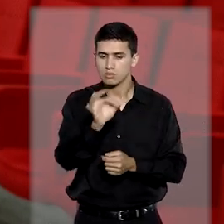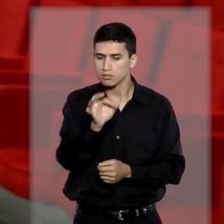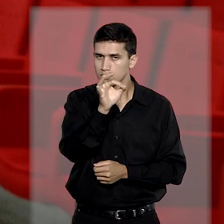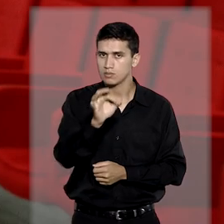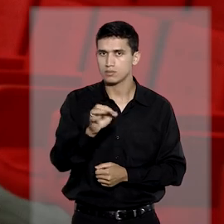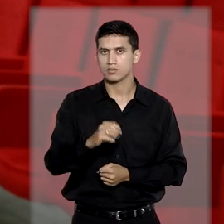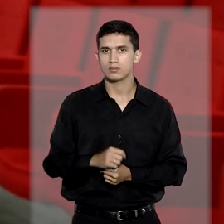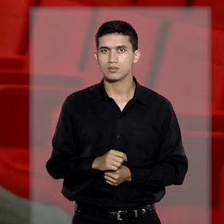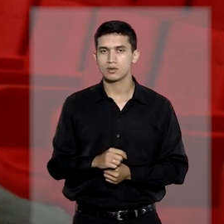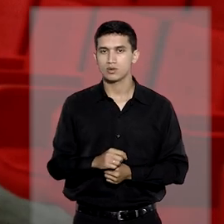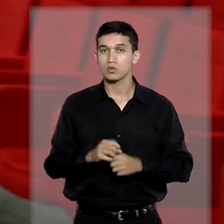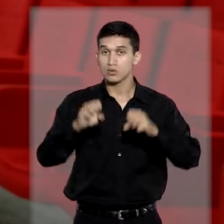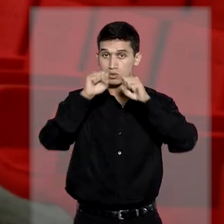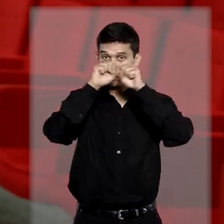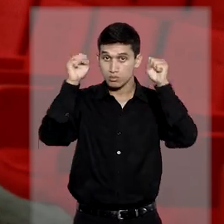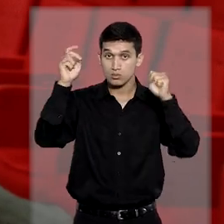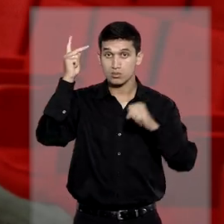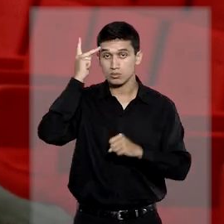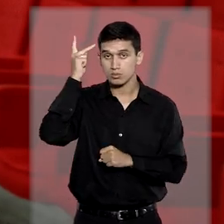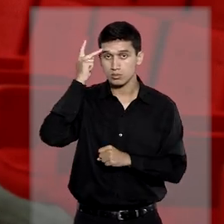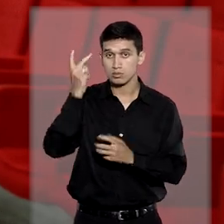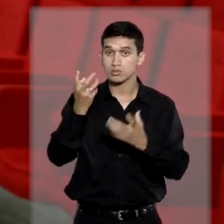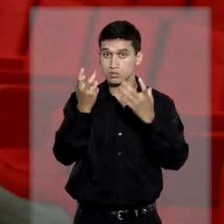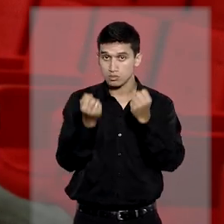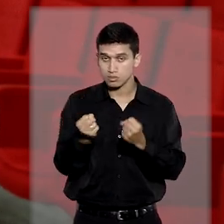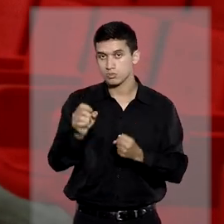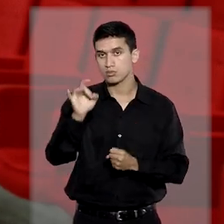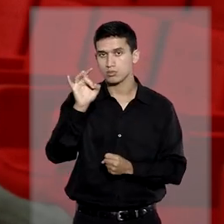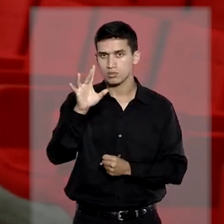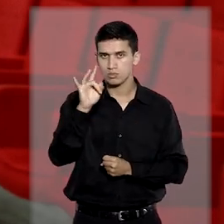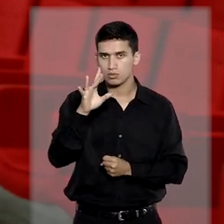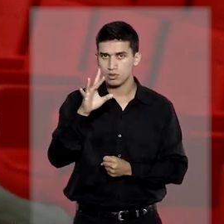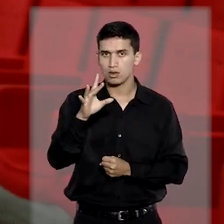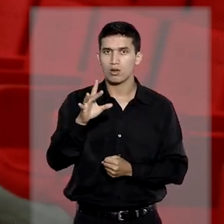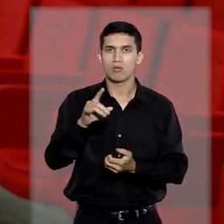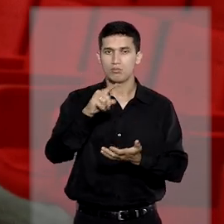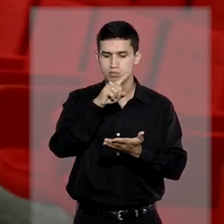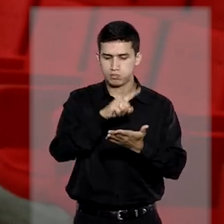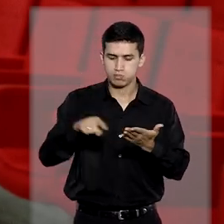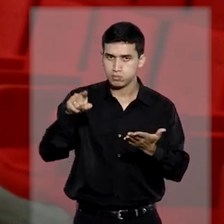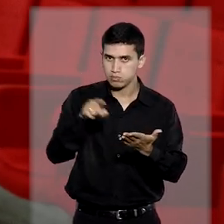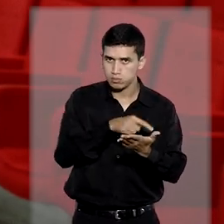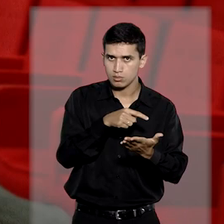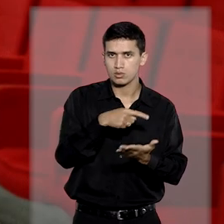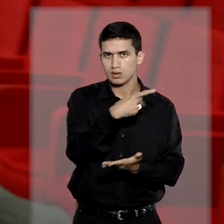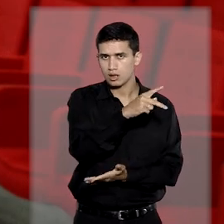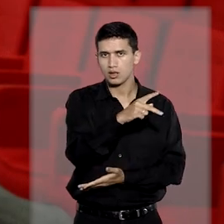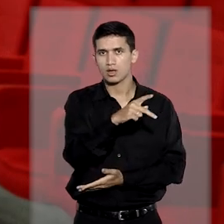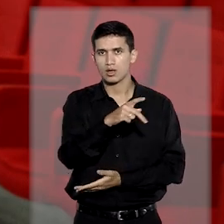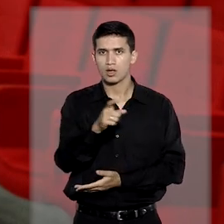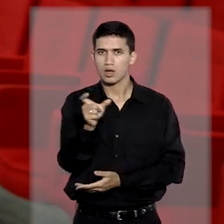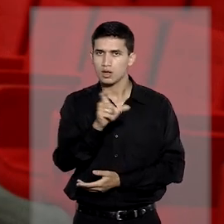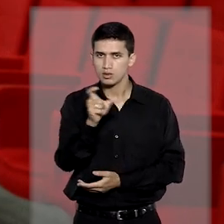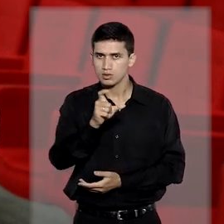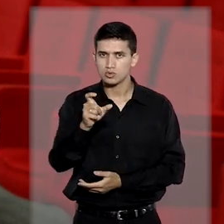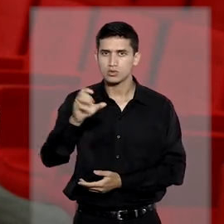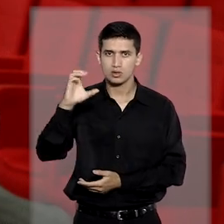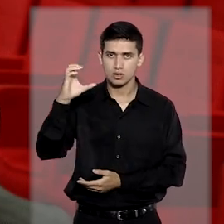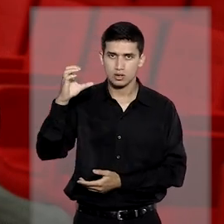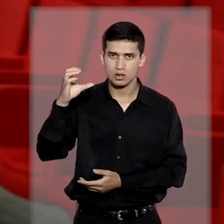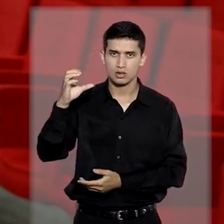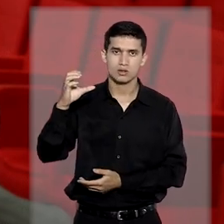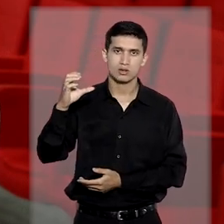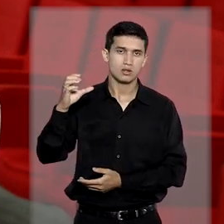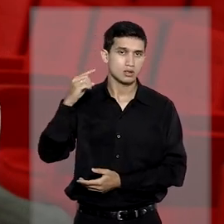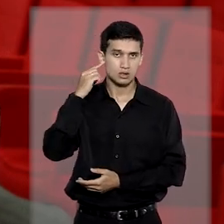proporcionalidade. O Tribunal Paulista admitiu apenas o bloqueio de cartões de crédito do executado desde que